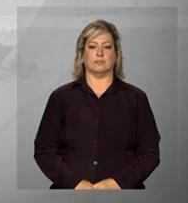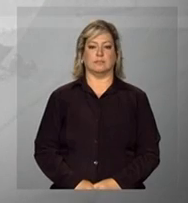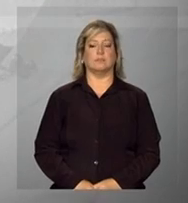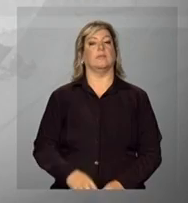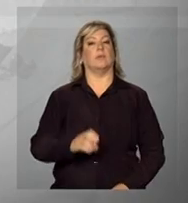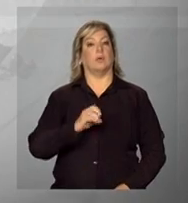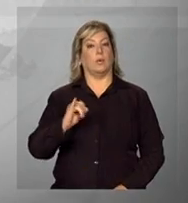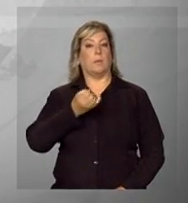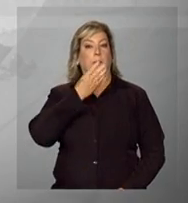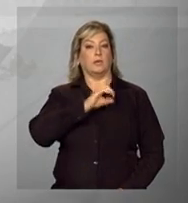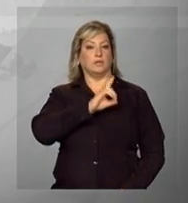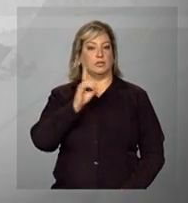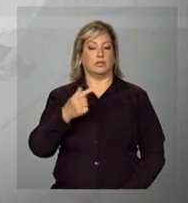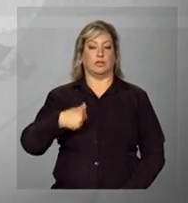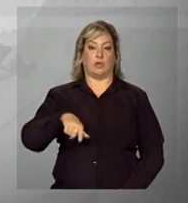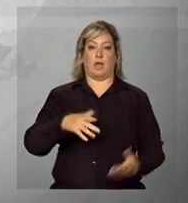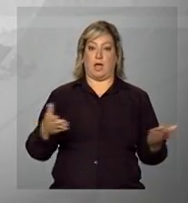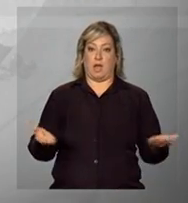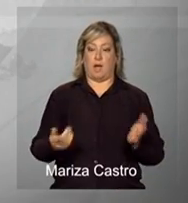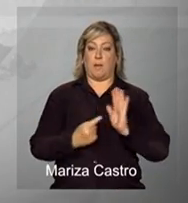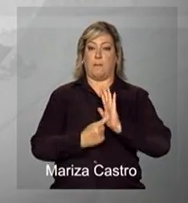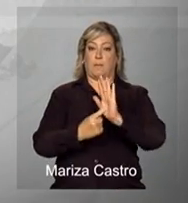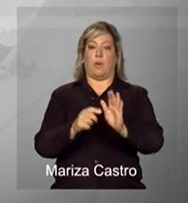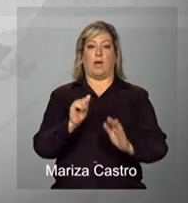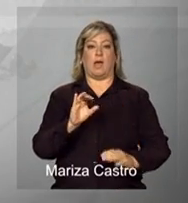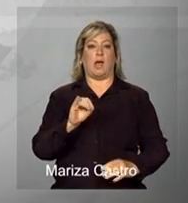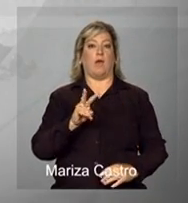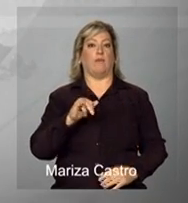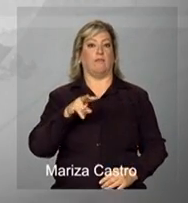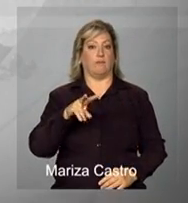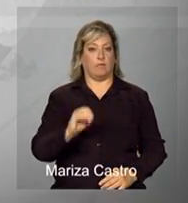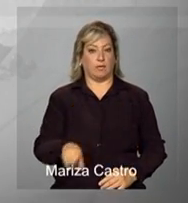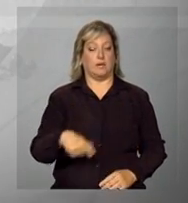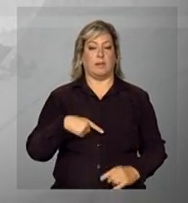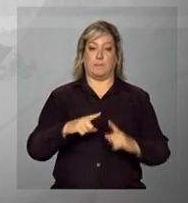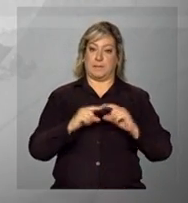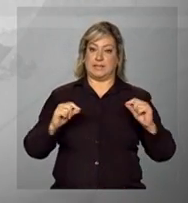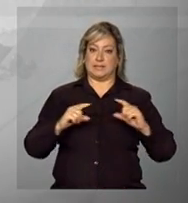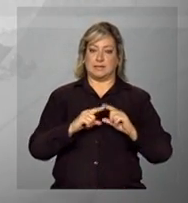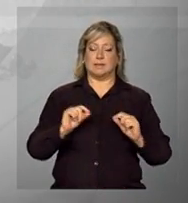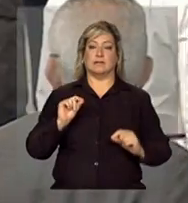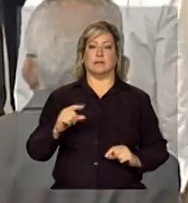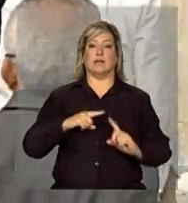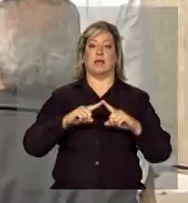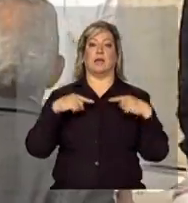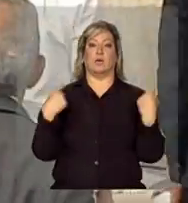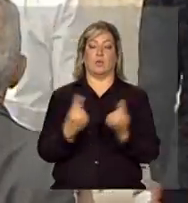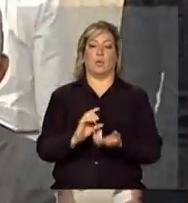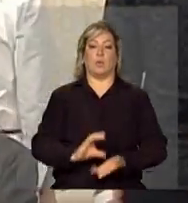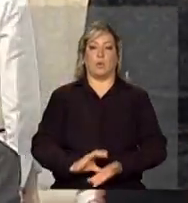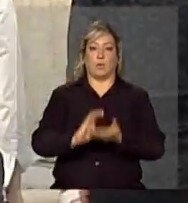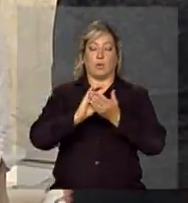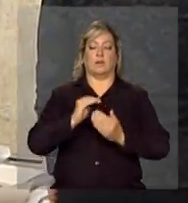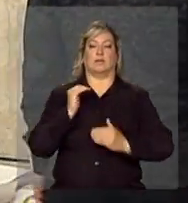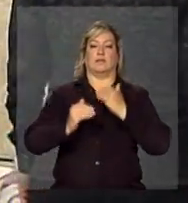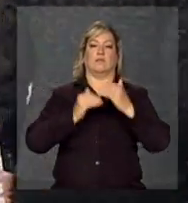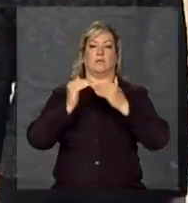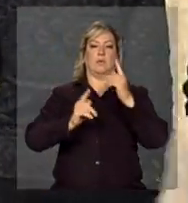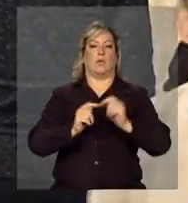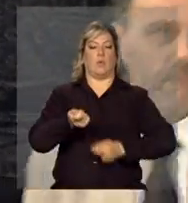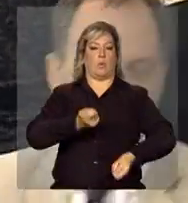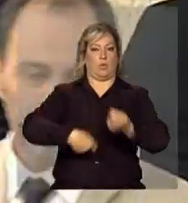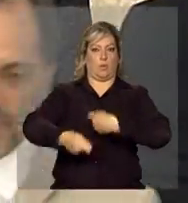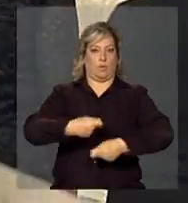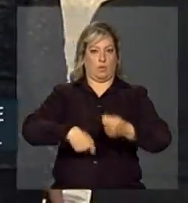Olá, bom dia. Interrompemos a programação para transmitir ao vivo de Brasília reunião do Conselho de Desenvolvimento